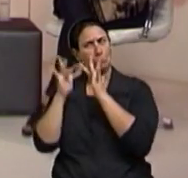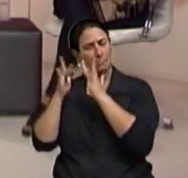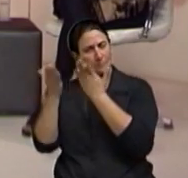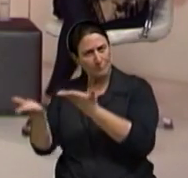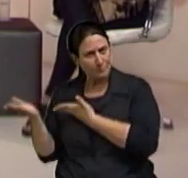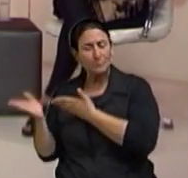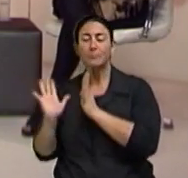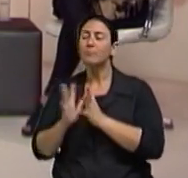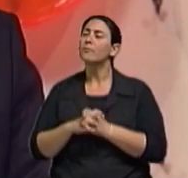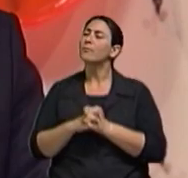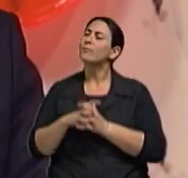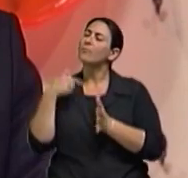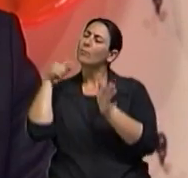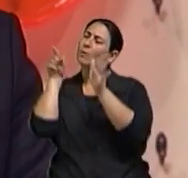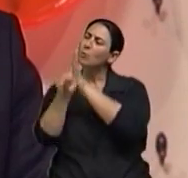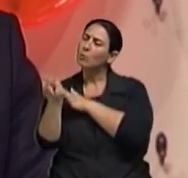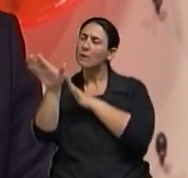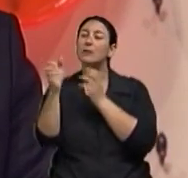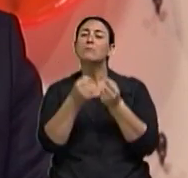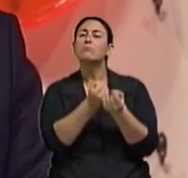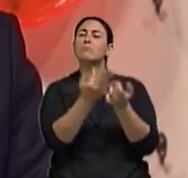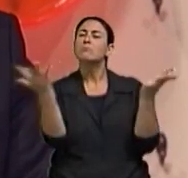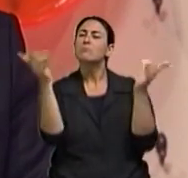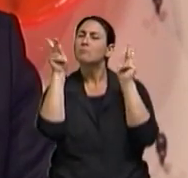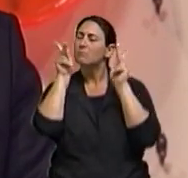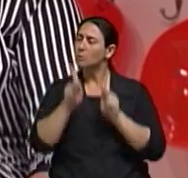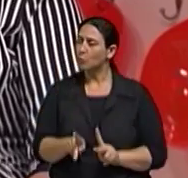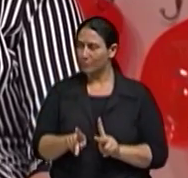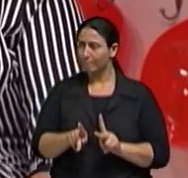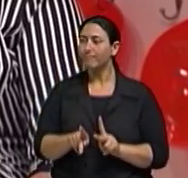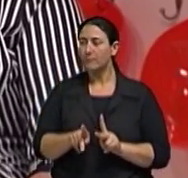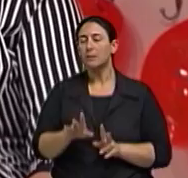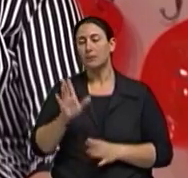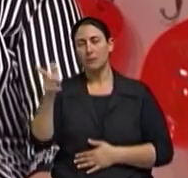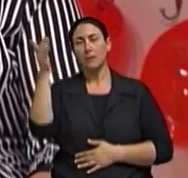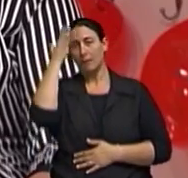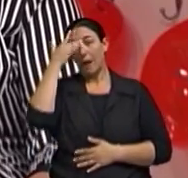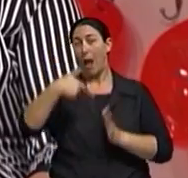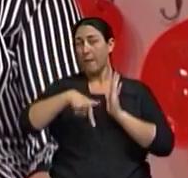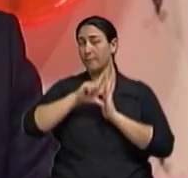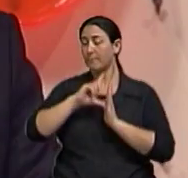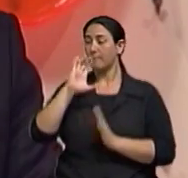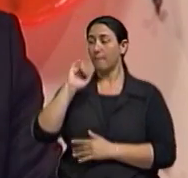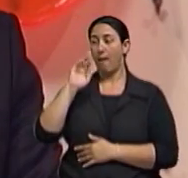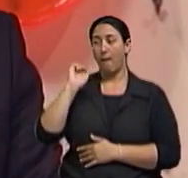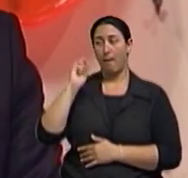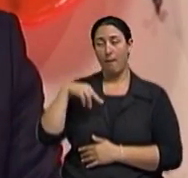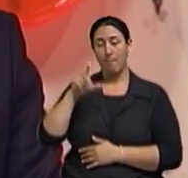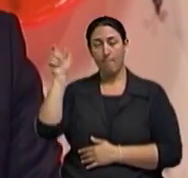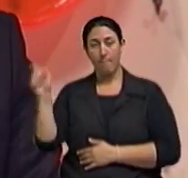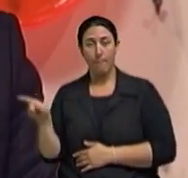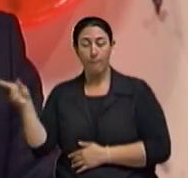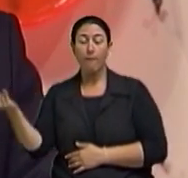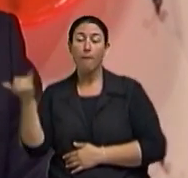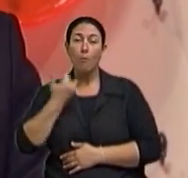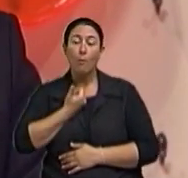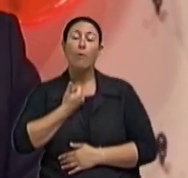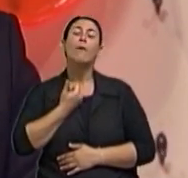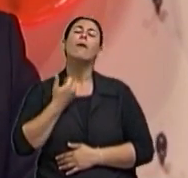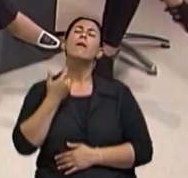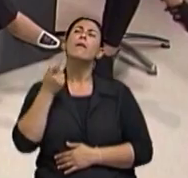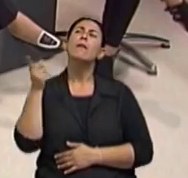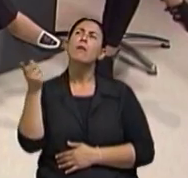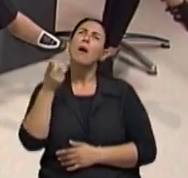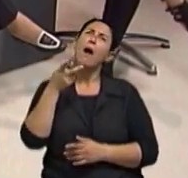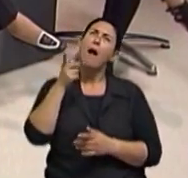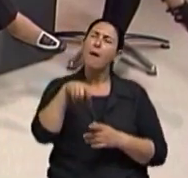deste número de pessoas. A professora Carmen terminou o primeiro bloco colocando, né? Comparando com os nossos países vizinhos, a